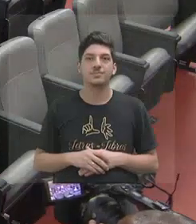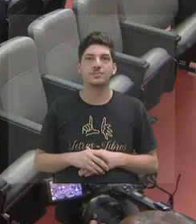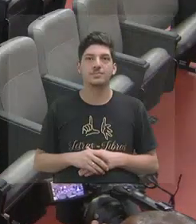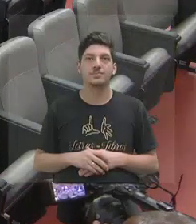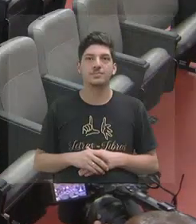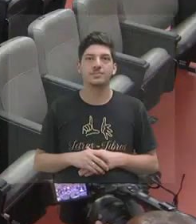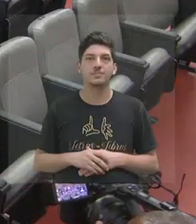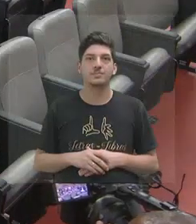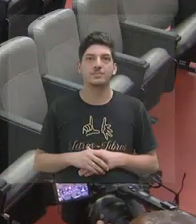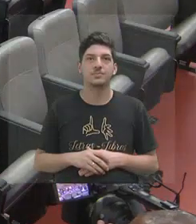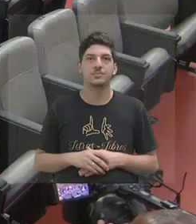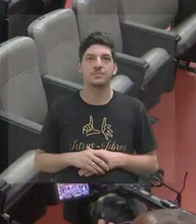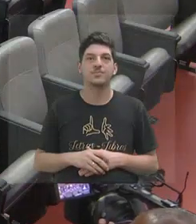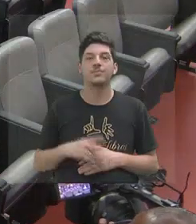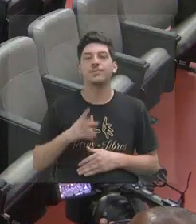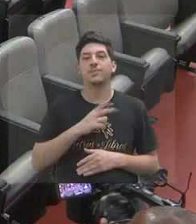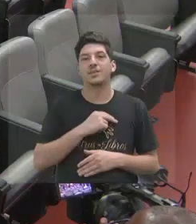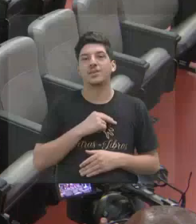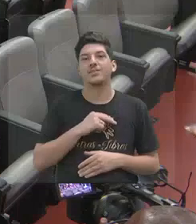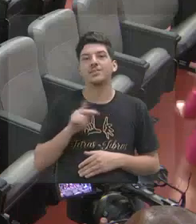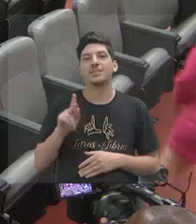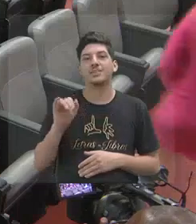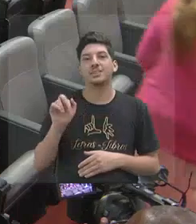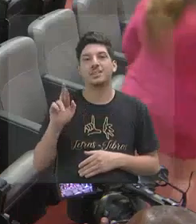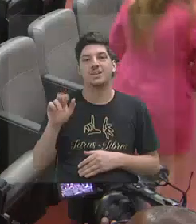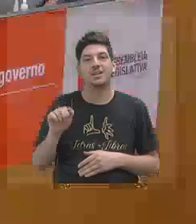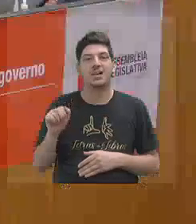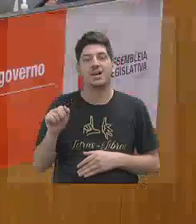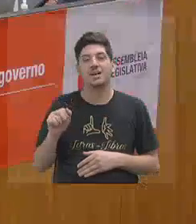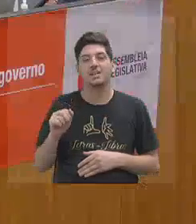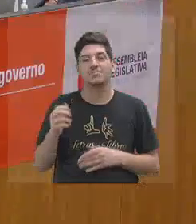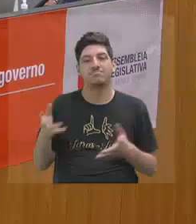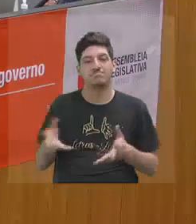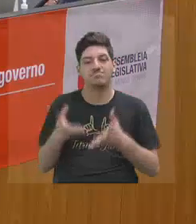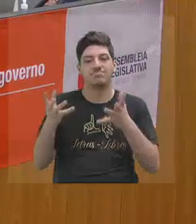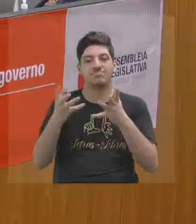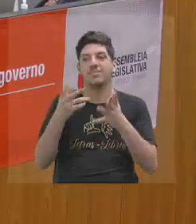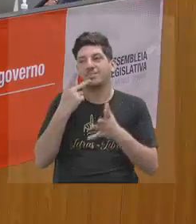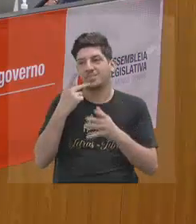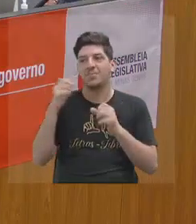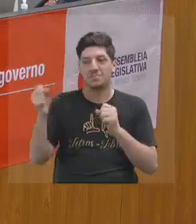A Chiara é uma inspiração aqui para vocês, então, está brincando aí, que poderia estar lá, Quase a minha vida.